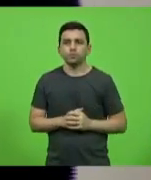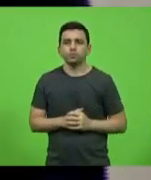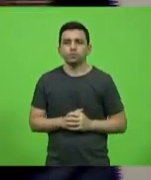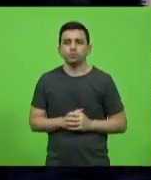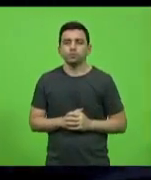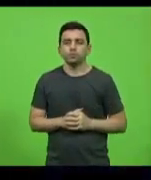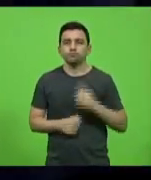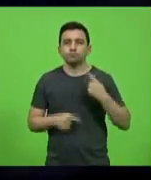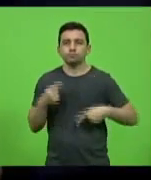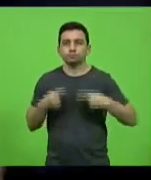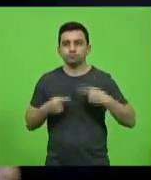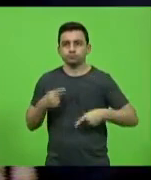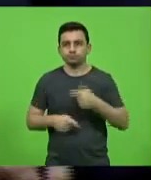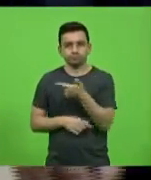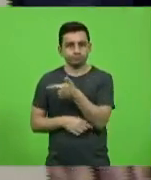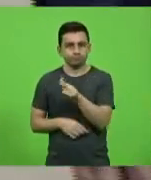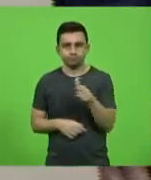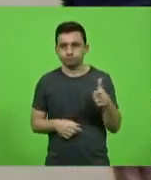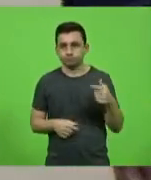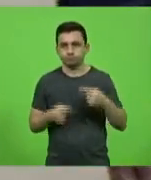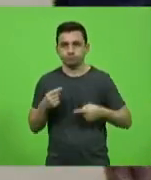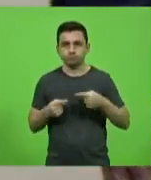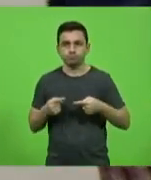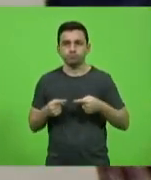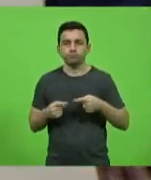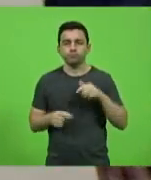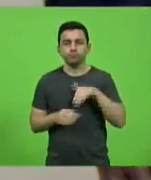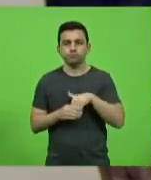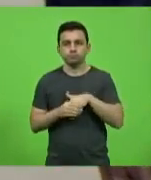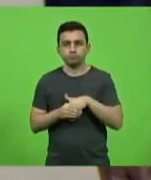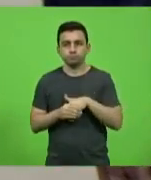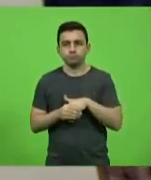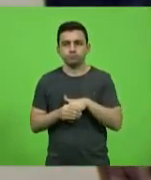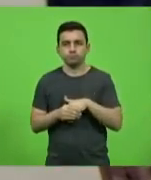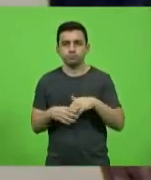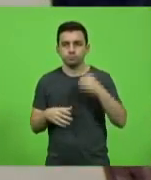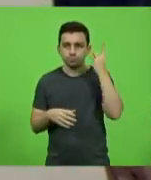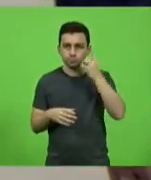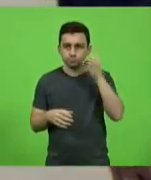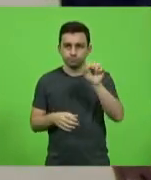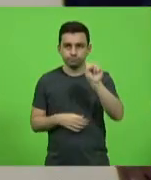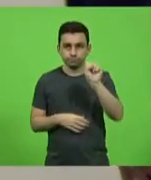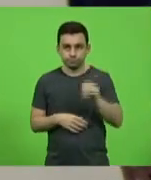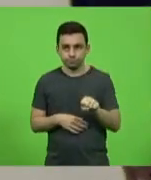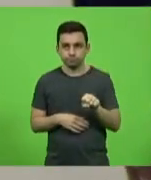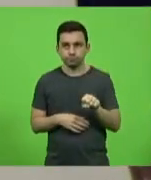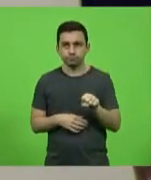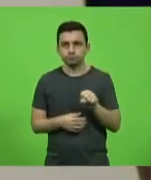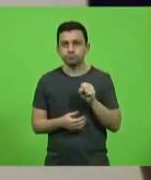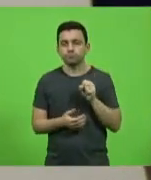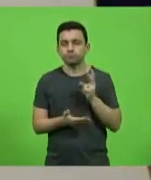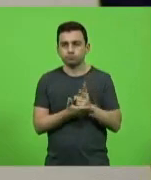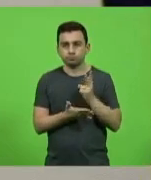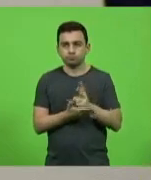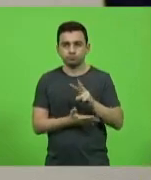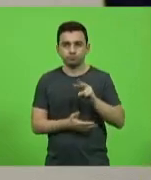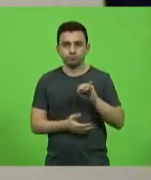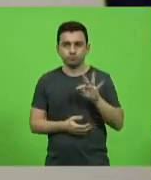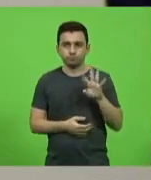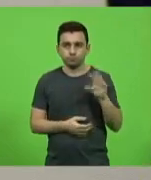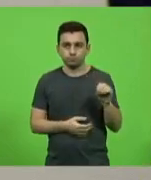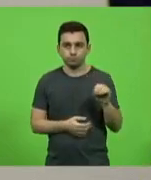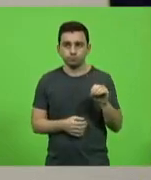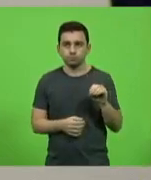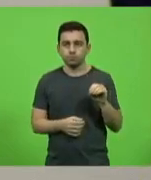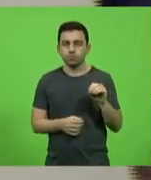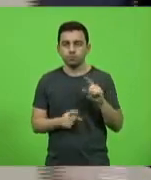Em discussão, não havendo quem queira discutir em votação, os deputados que votarem sim mantém o veto. Votando